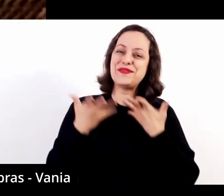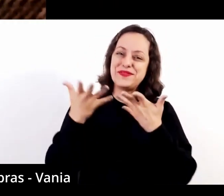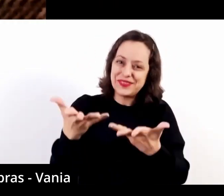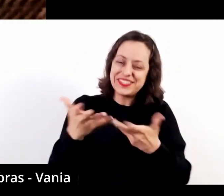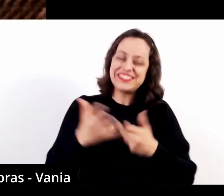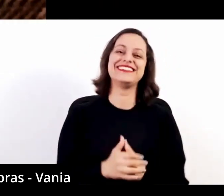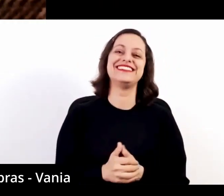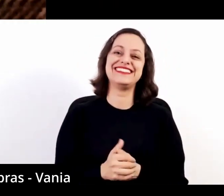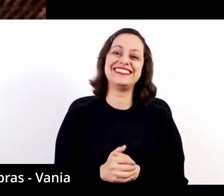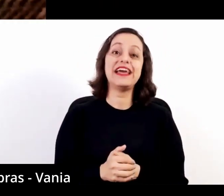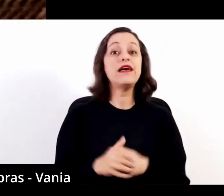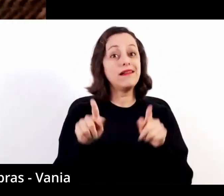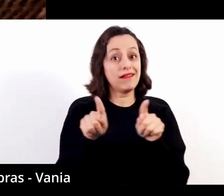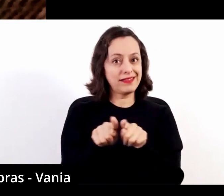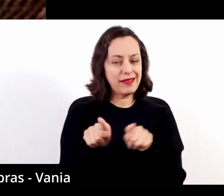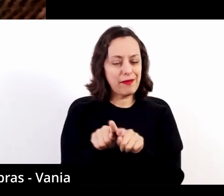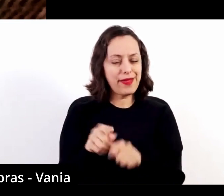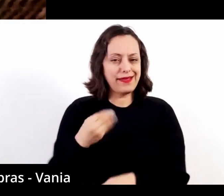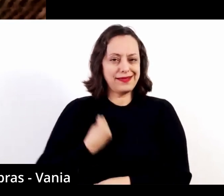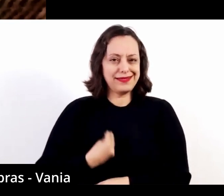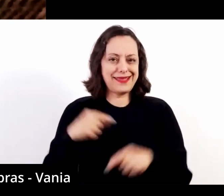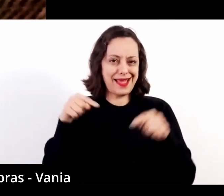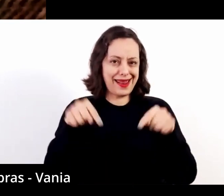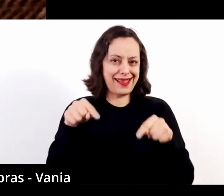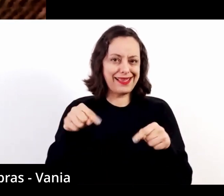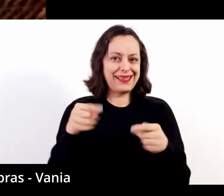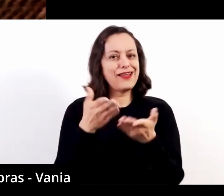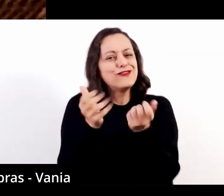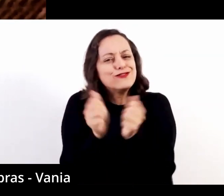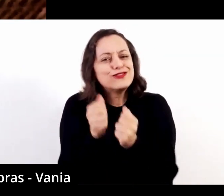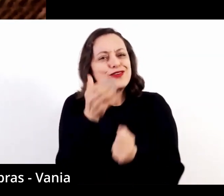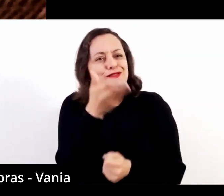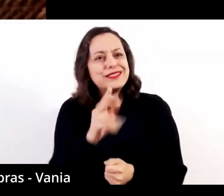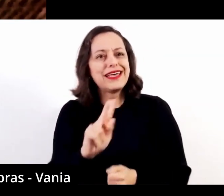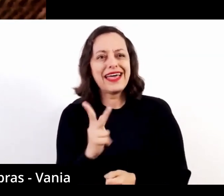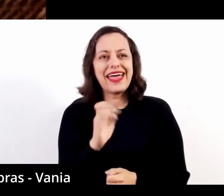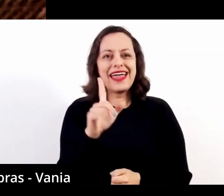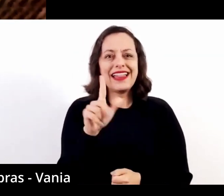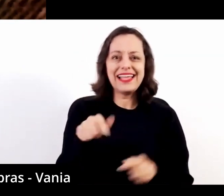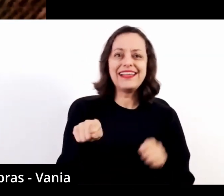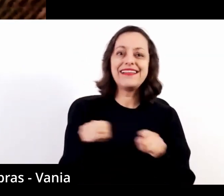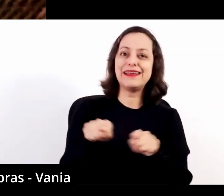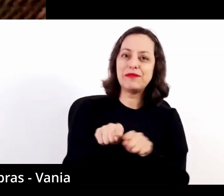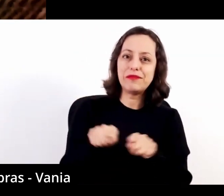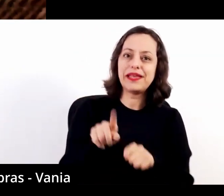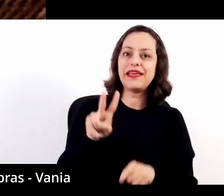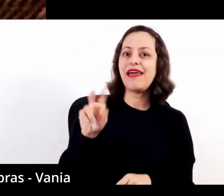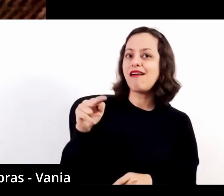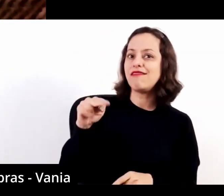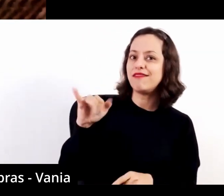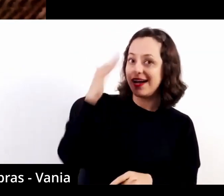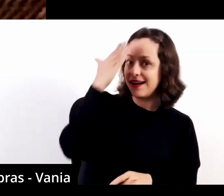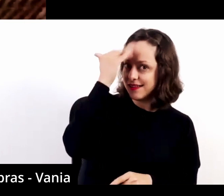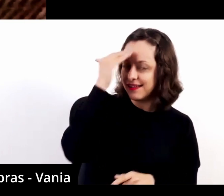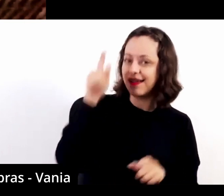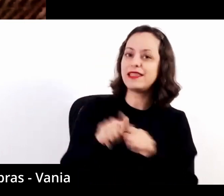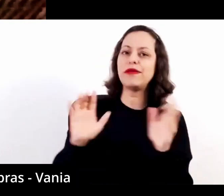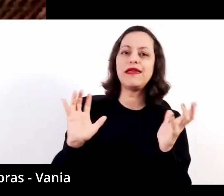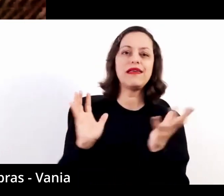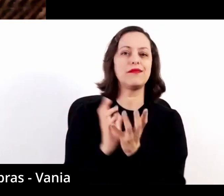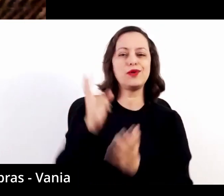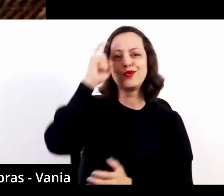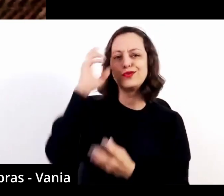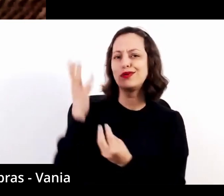convite e estar aqui com você, Helen, com a Vânia, com a equipe competentíssima da cultura